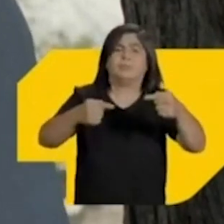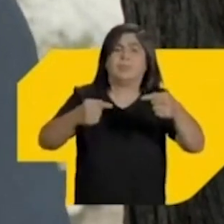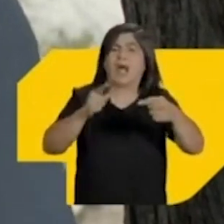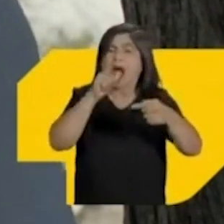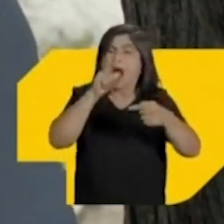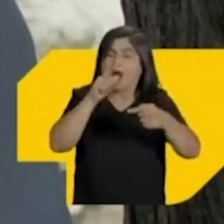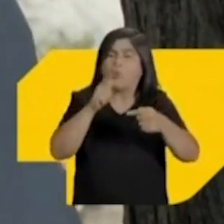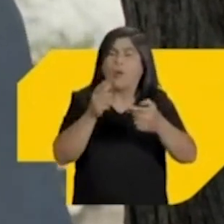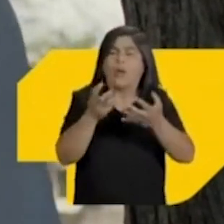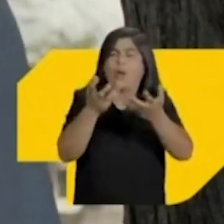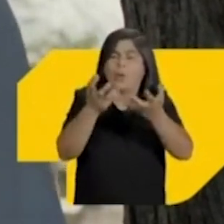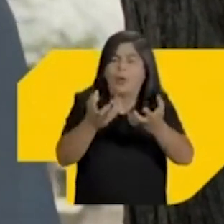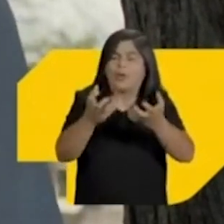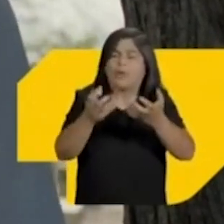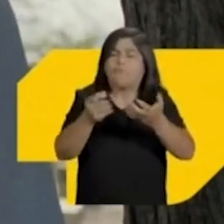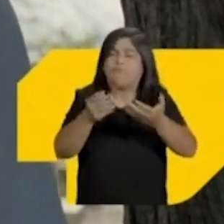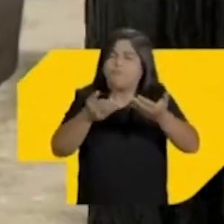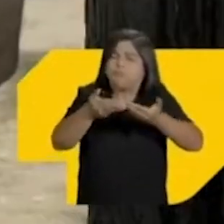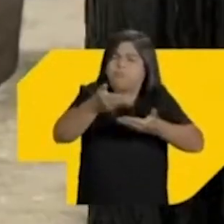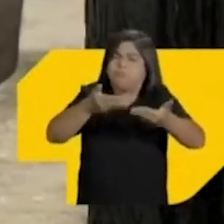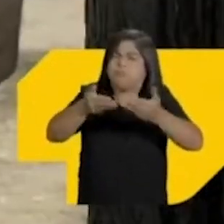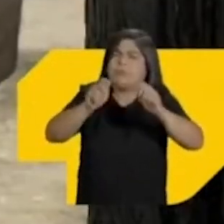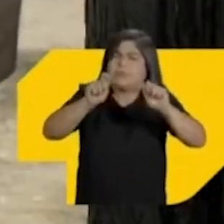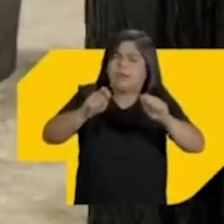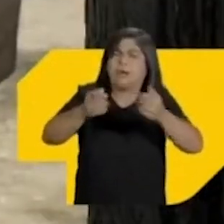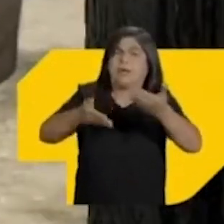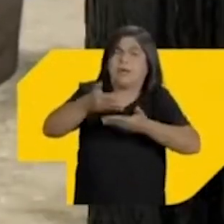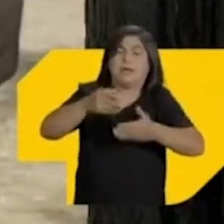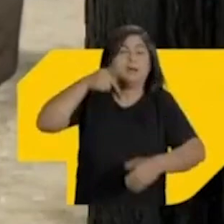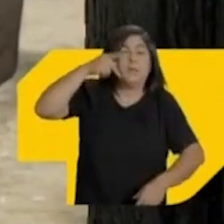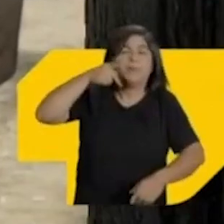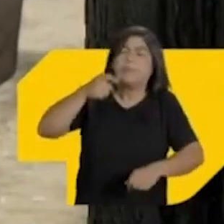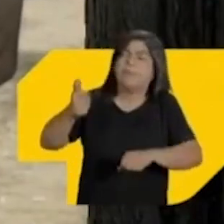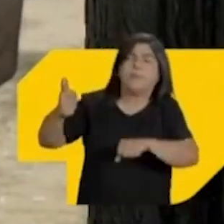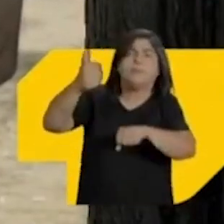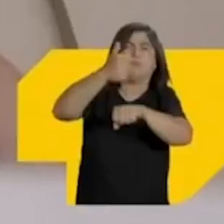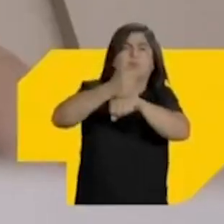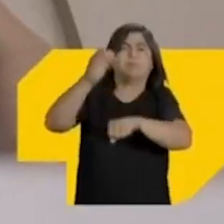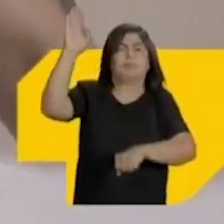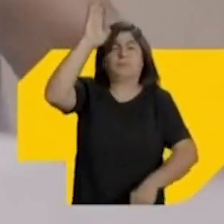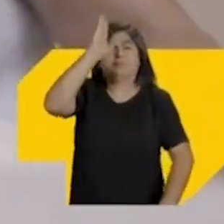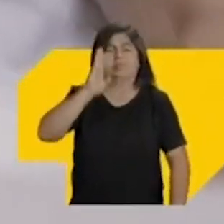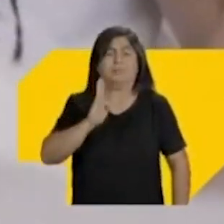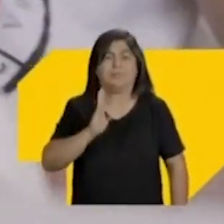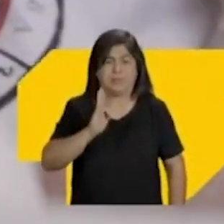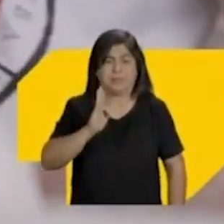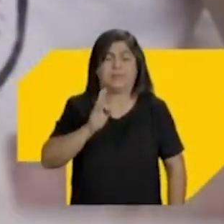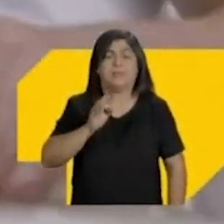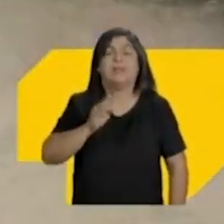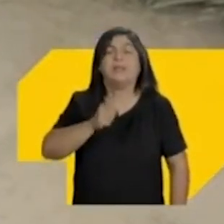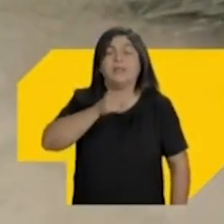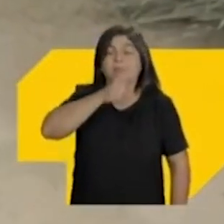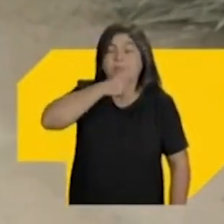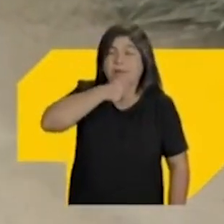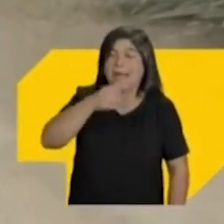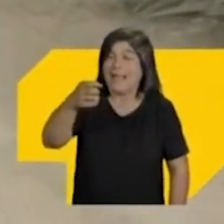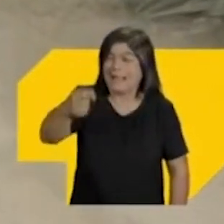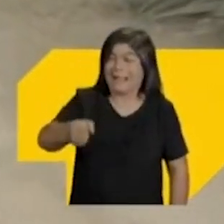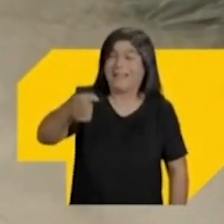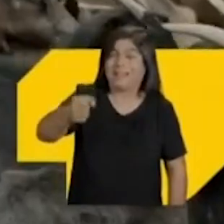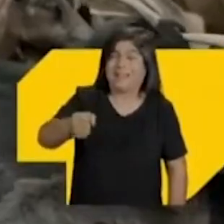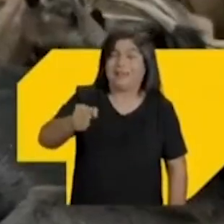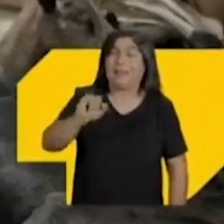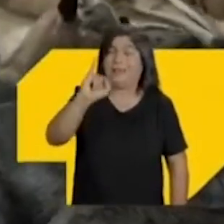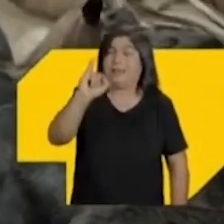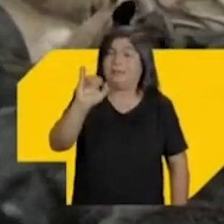em convivência com a seca e não em combate à seca. Paraíba hoje é o maior produtor de leite de cabra do Brasil. Isso é dado